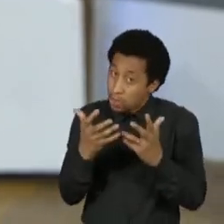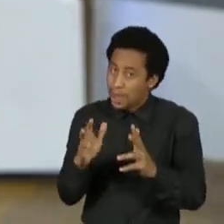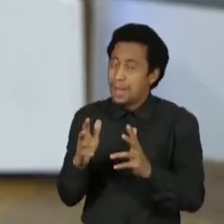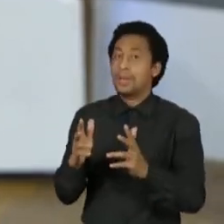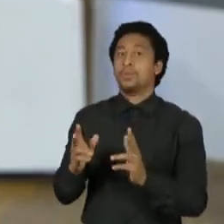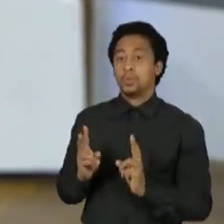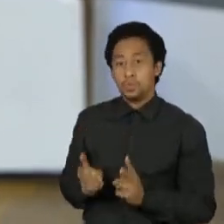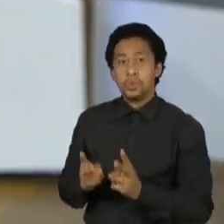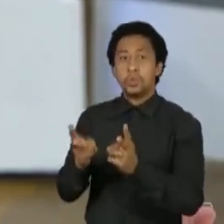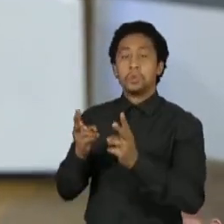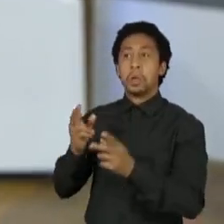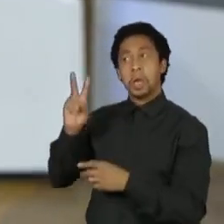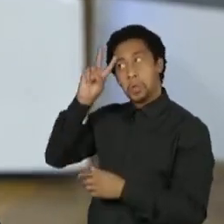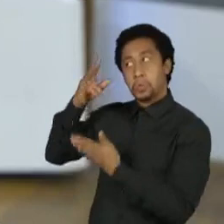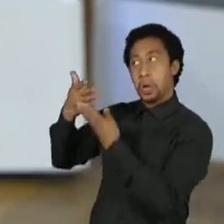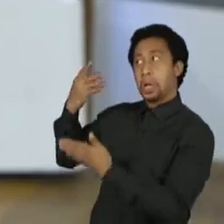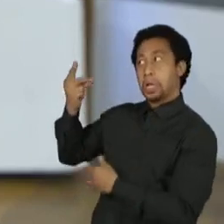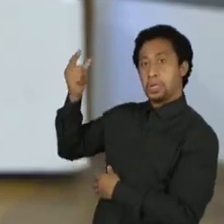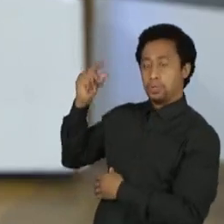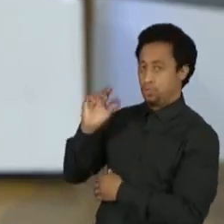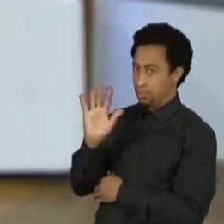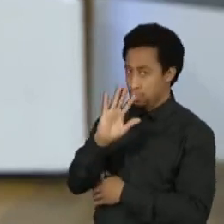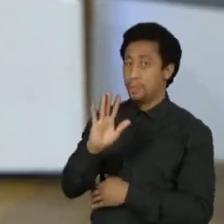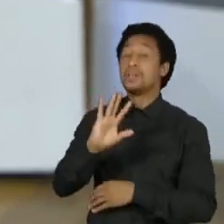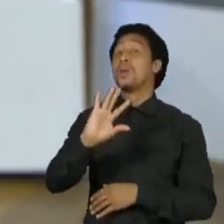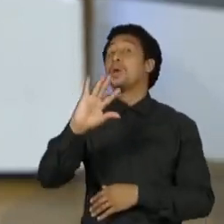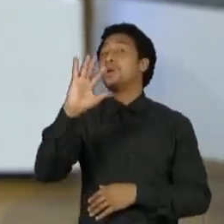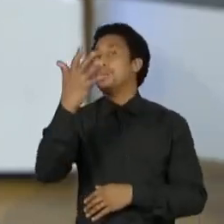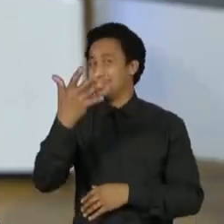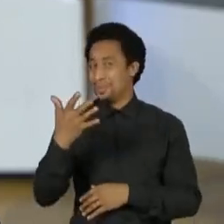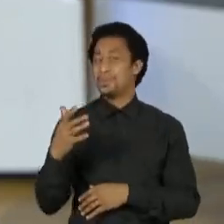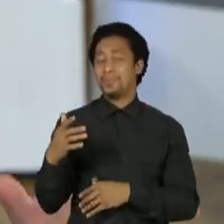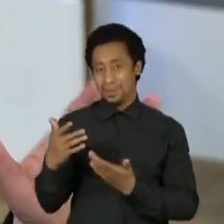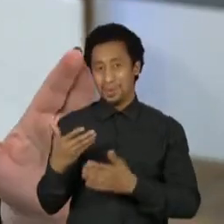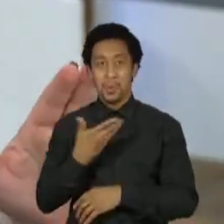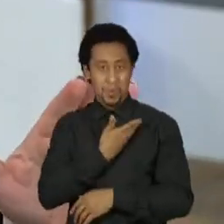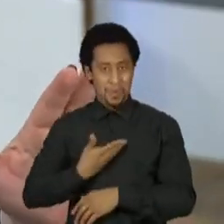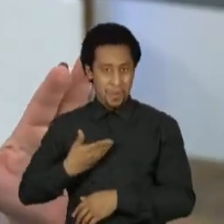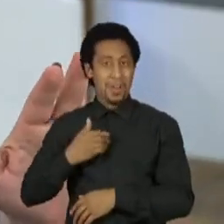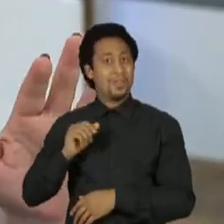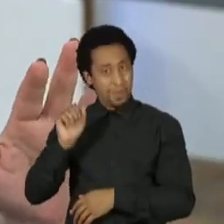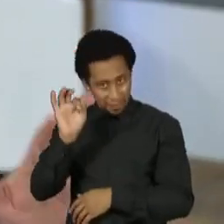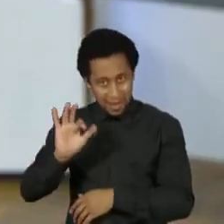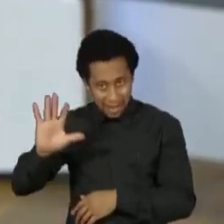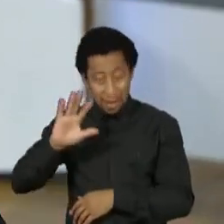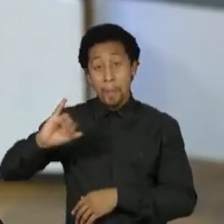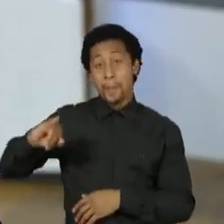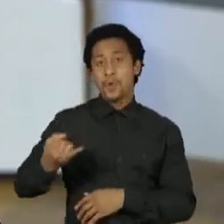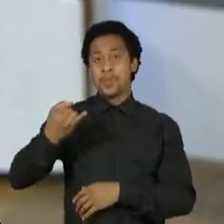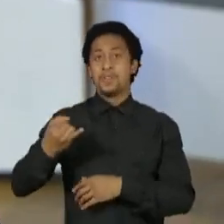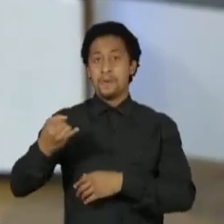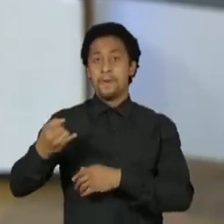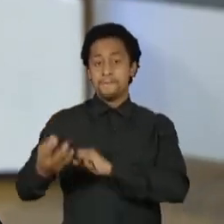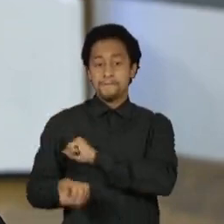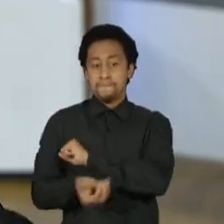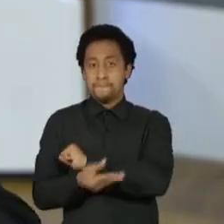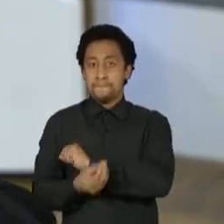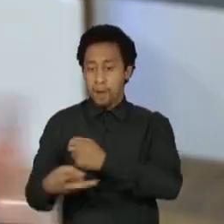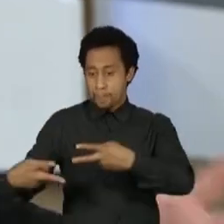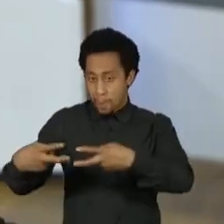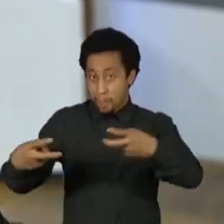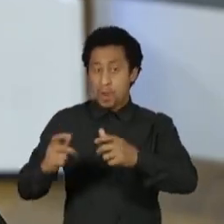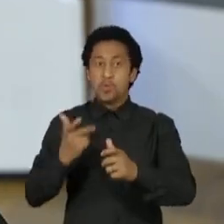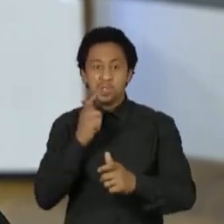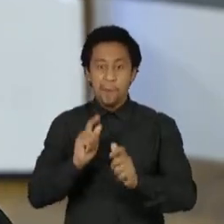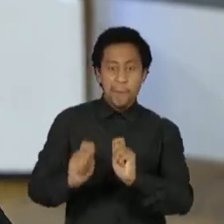que primeiro usou o mensalão como mesada para comprar o Congresso Nacional, depois, numa reeleição para se manter no poder, um Petrolão